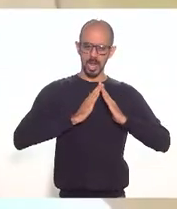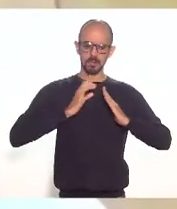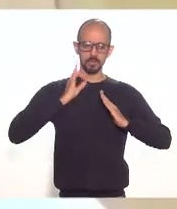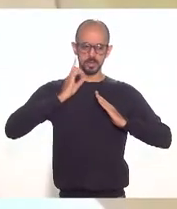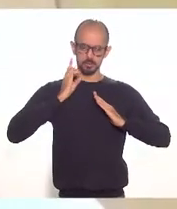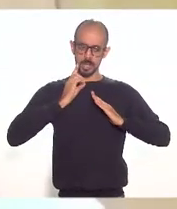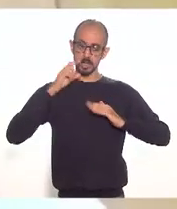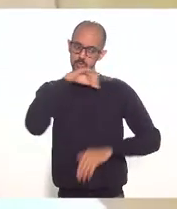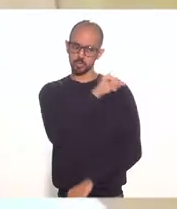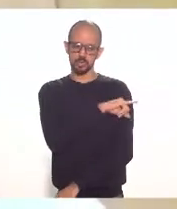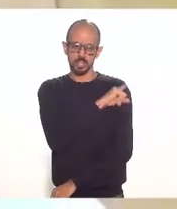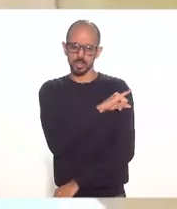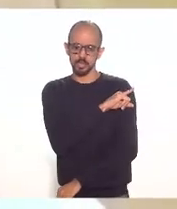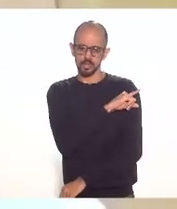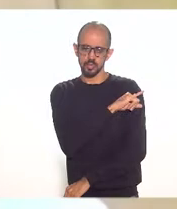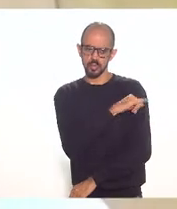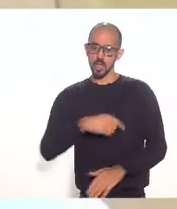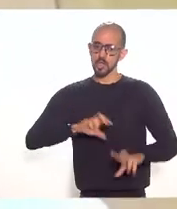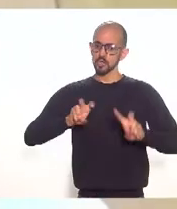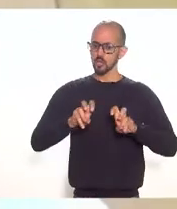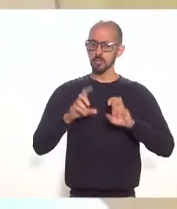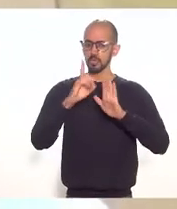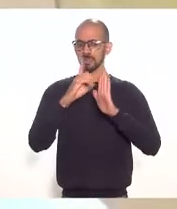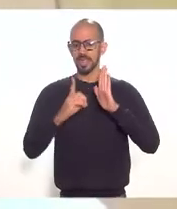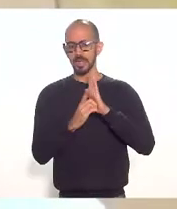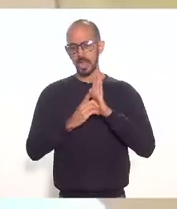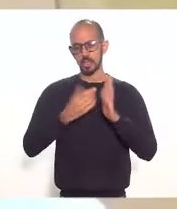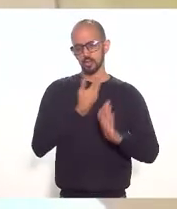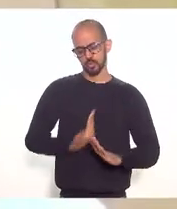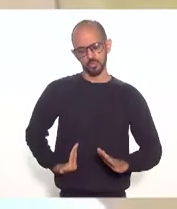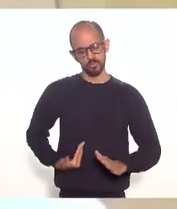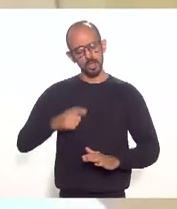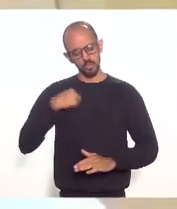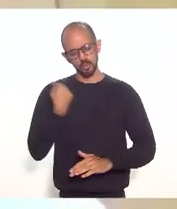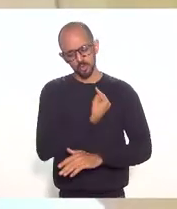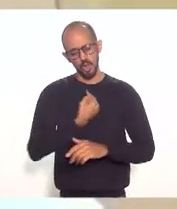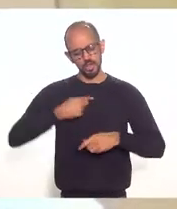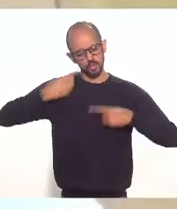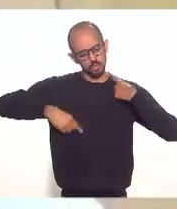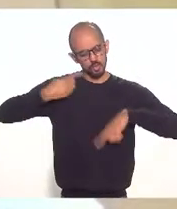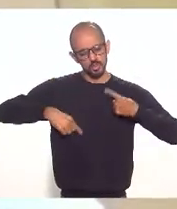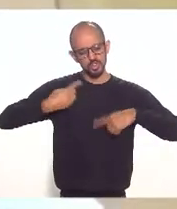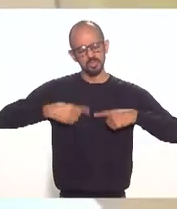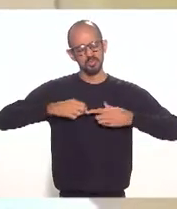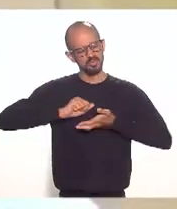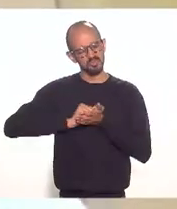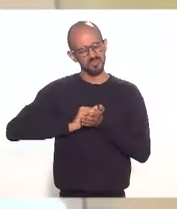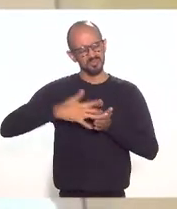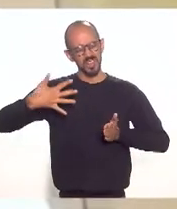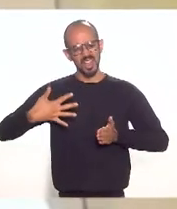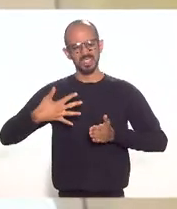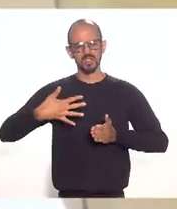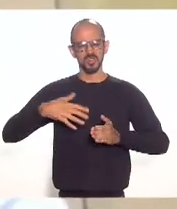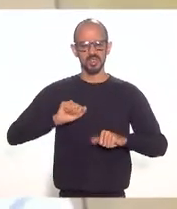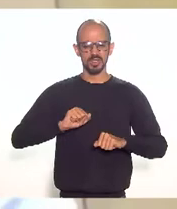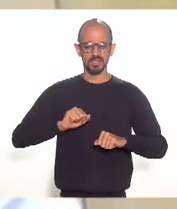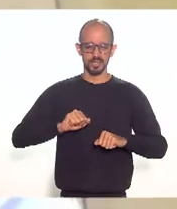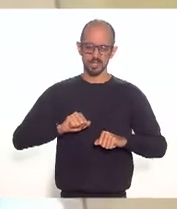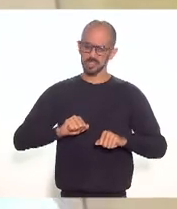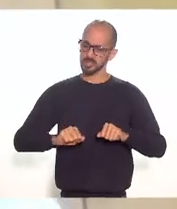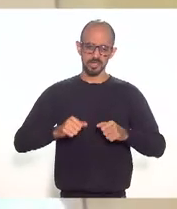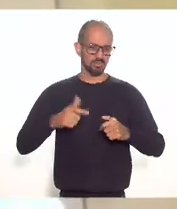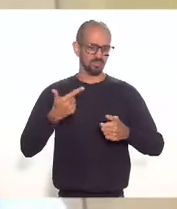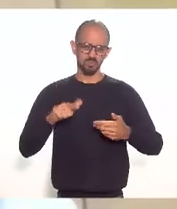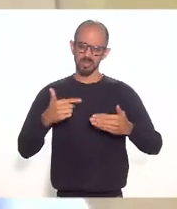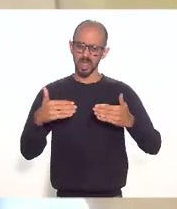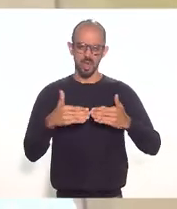a questão do decreto do governo, a gente discutiu muito sobre a legalidade disso, isso impactou também no decreto que o